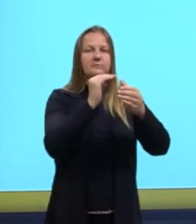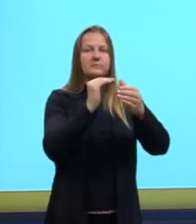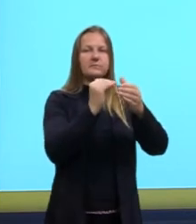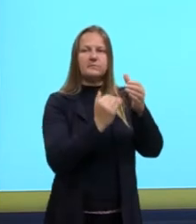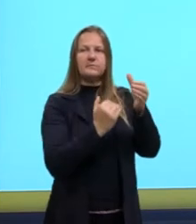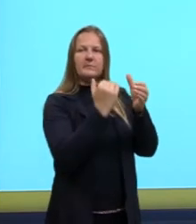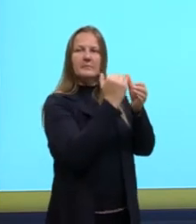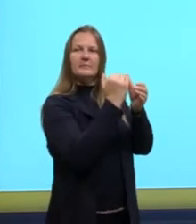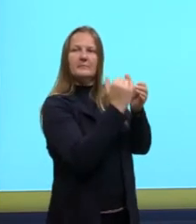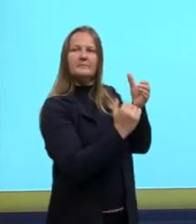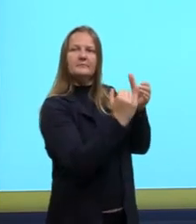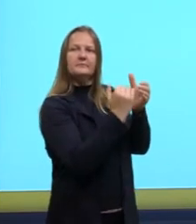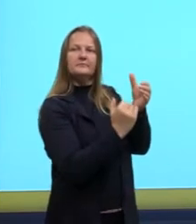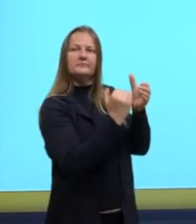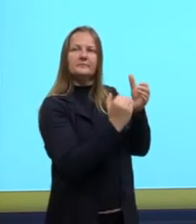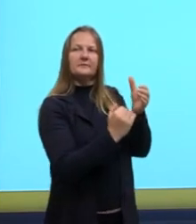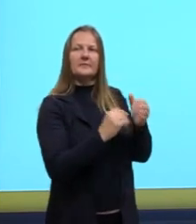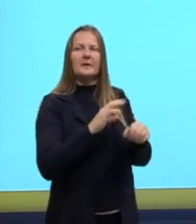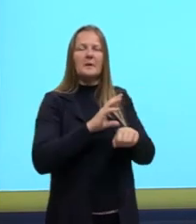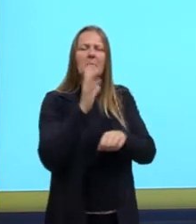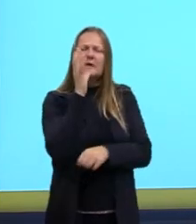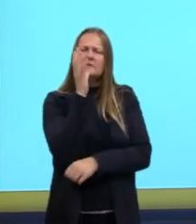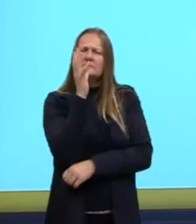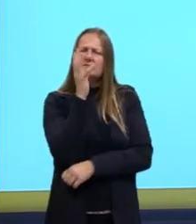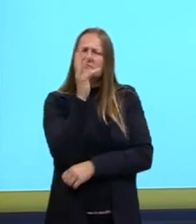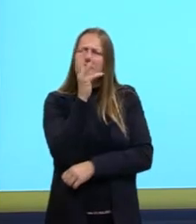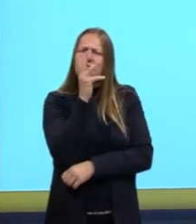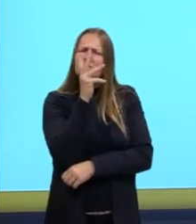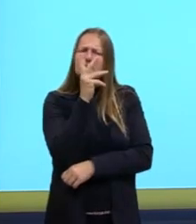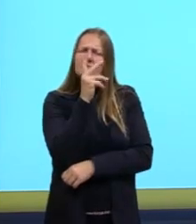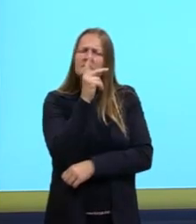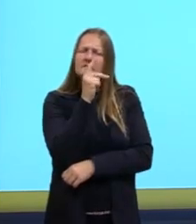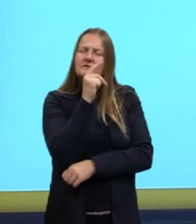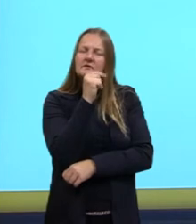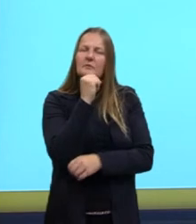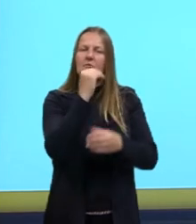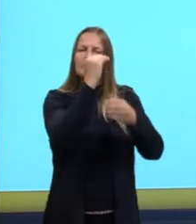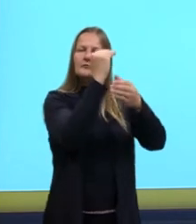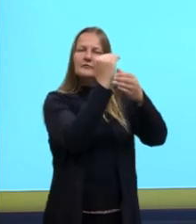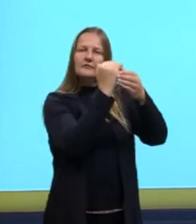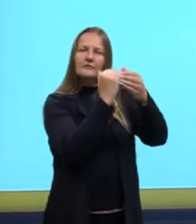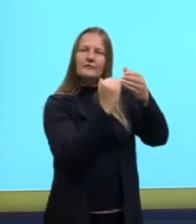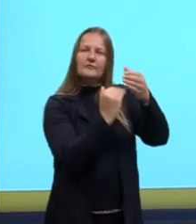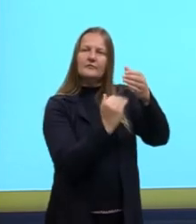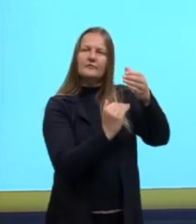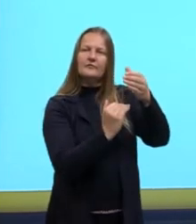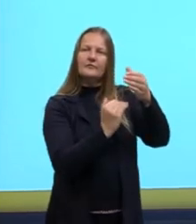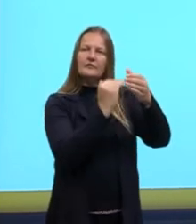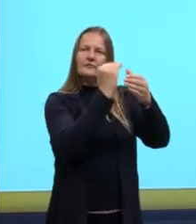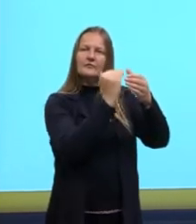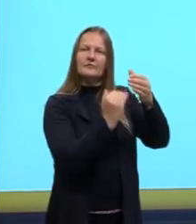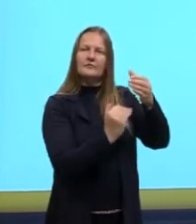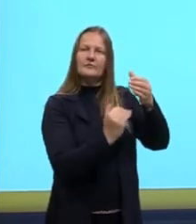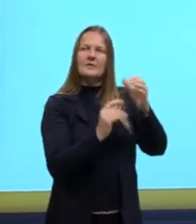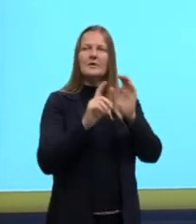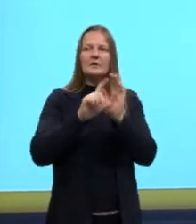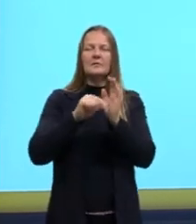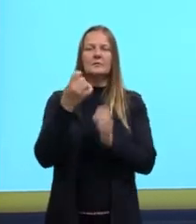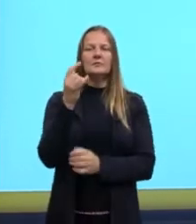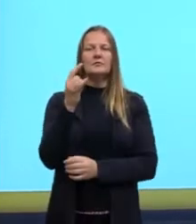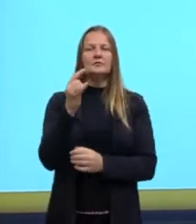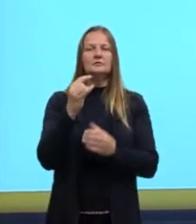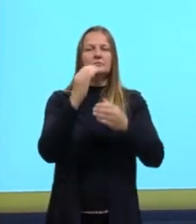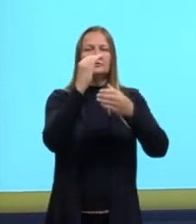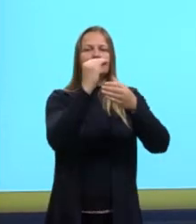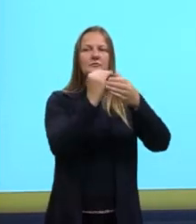partículas, mais tempo demora para descer. Tá bom? E depois, por último, ocorre